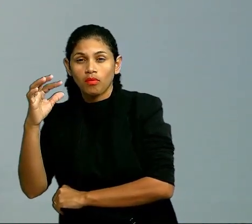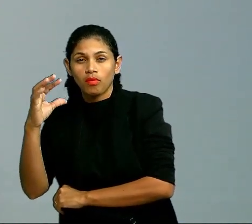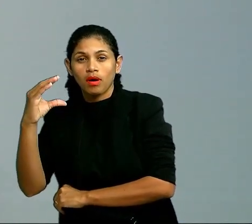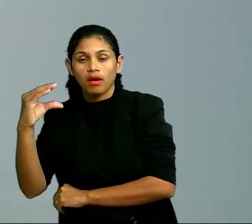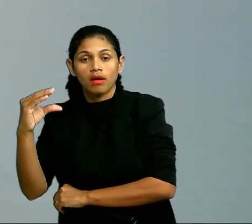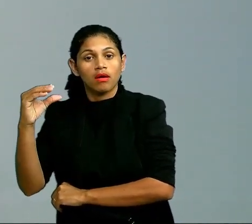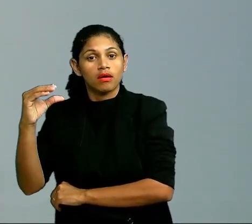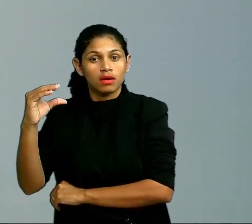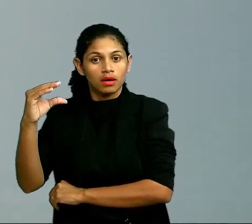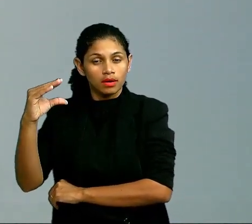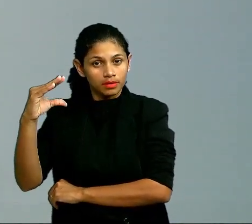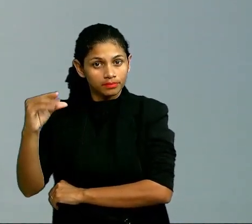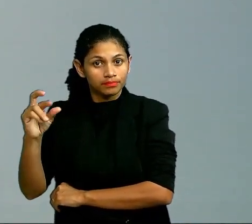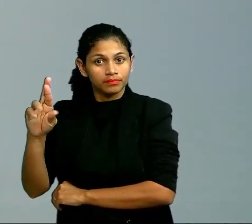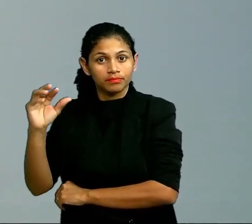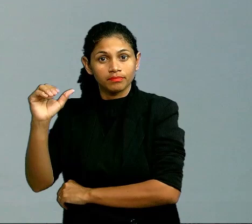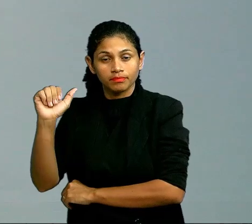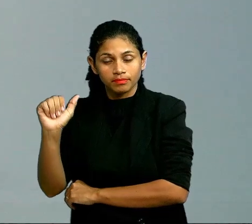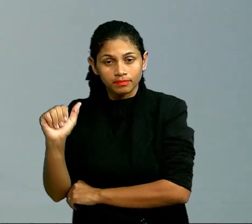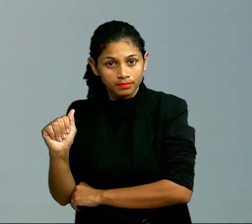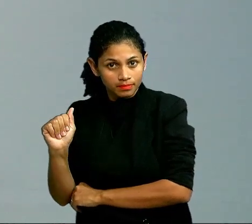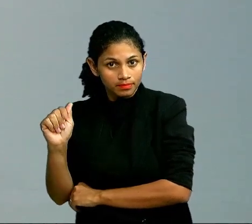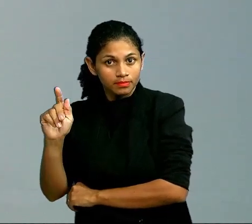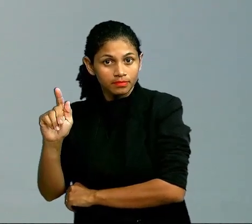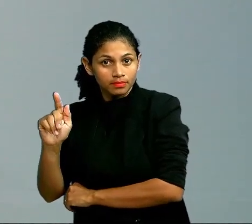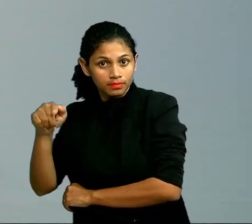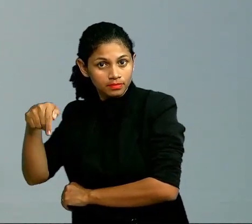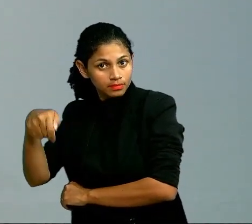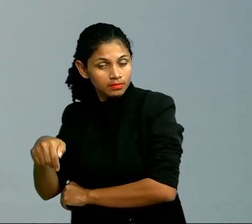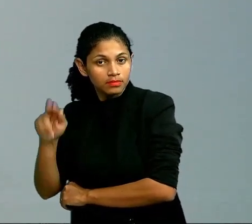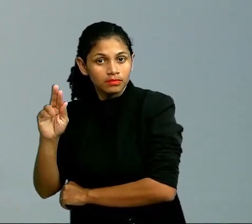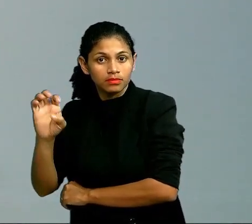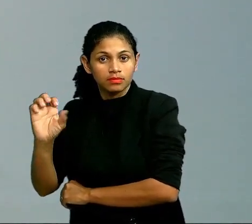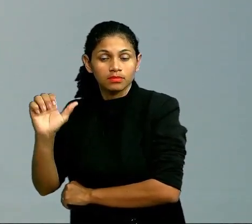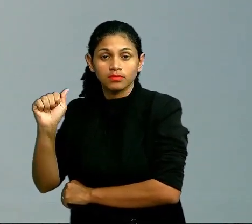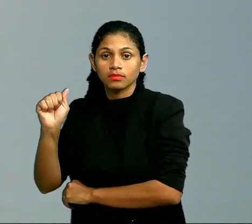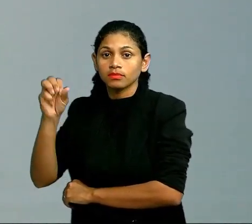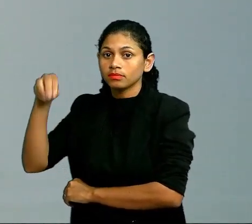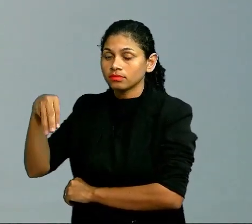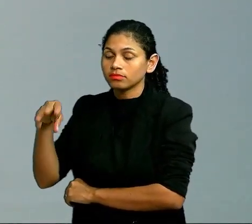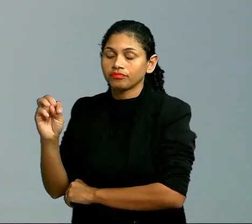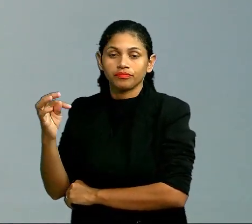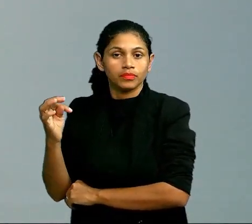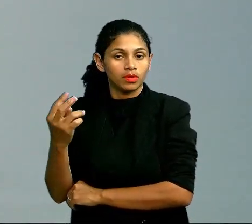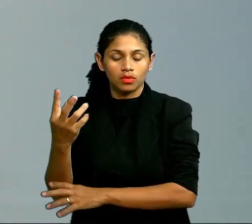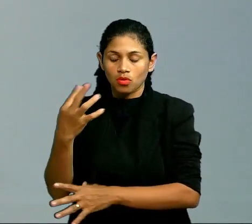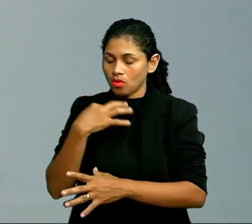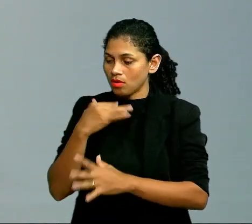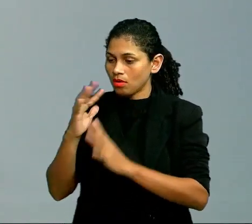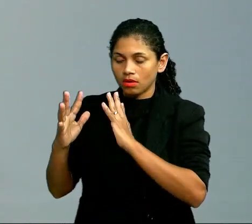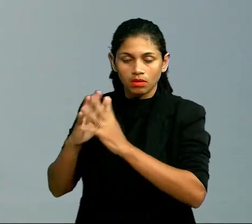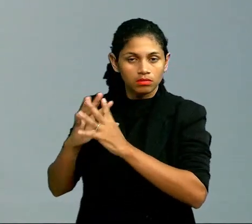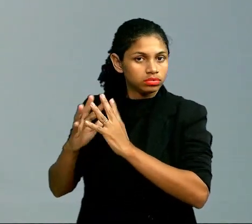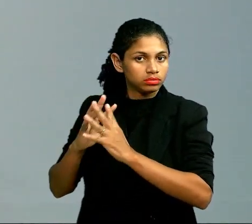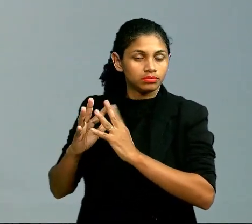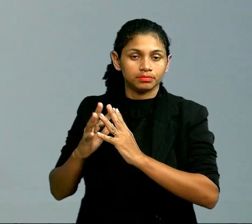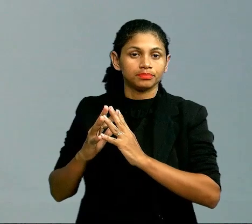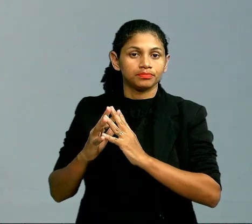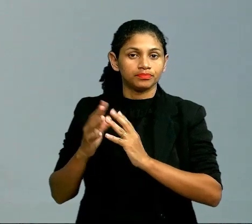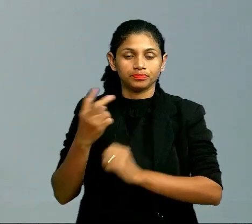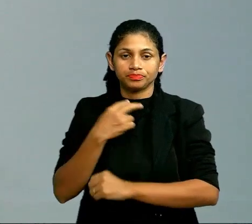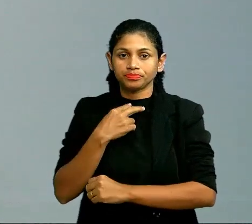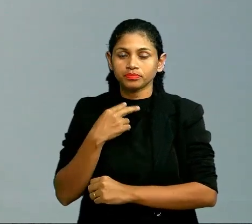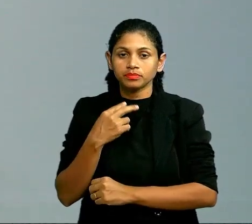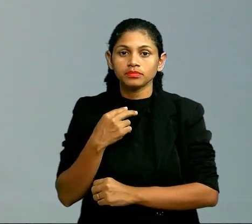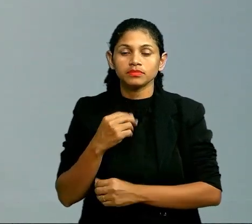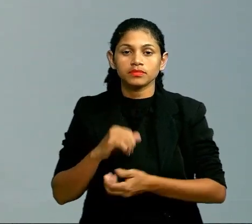retirar as frações do petróleo por destilação fracionada. Quais frações? Gasosas, líquidas e sólidas.